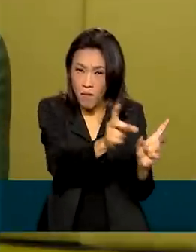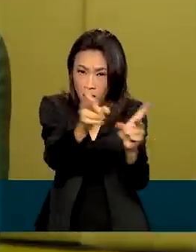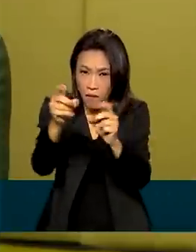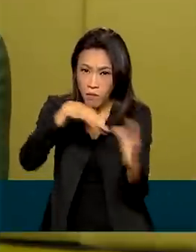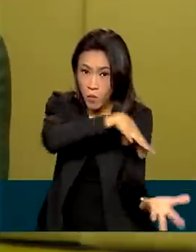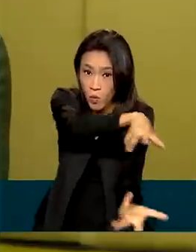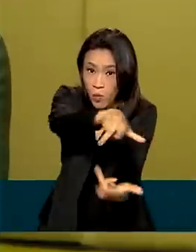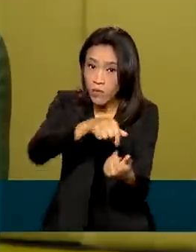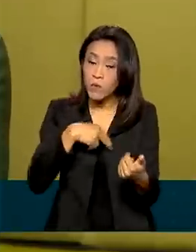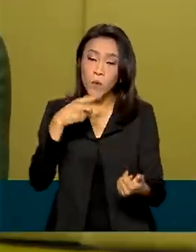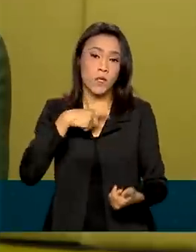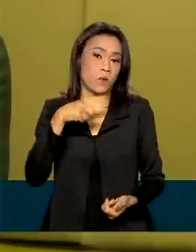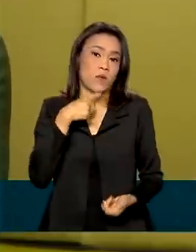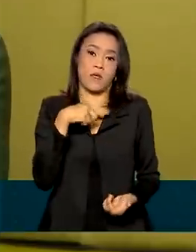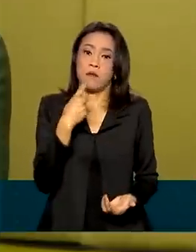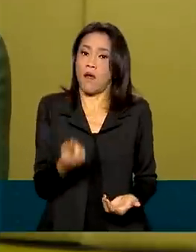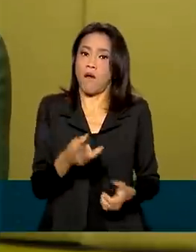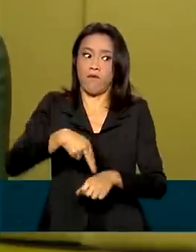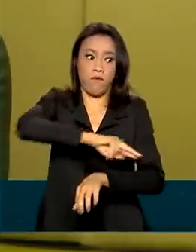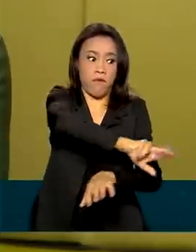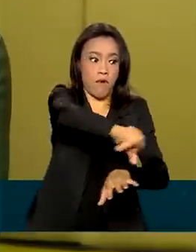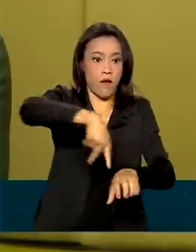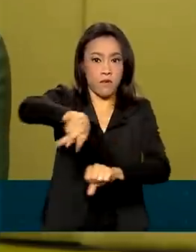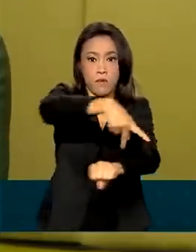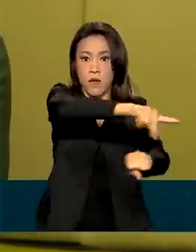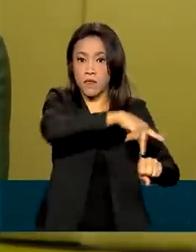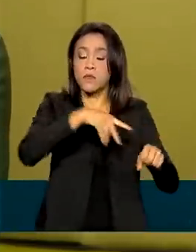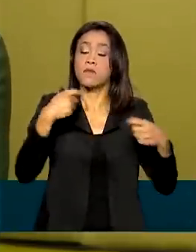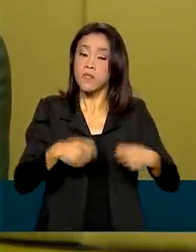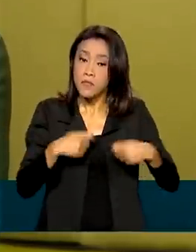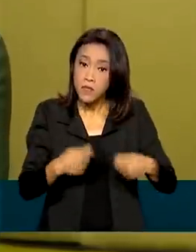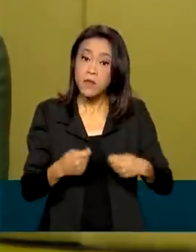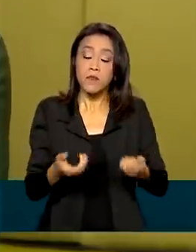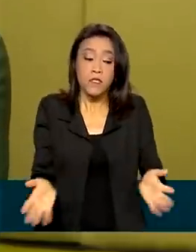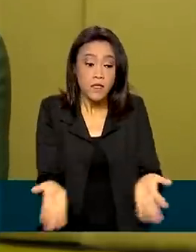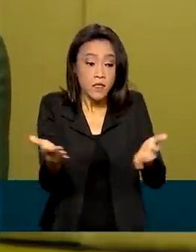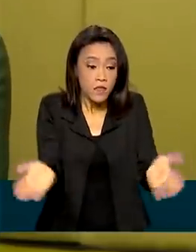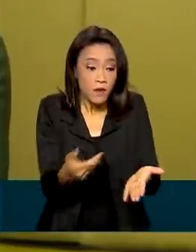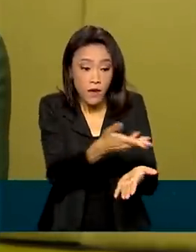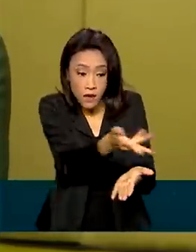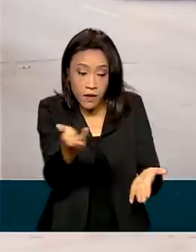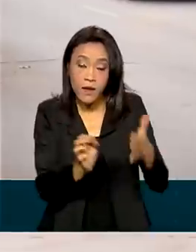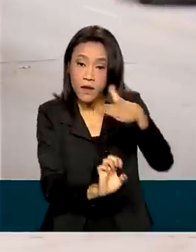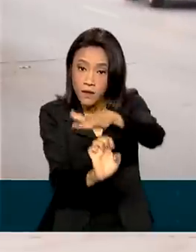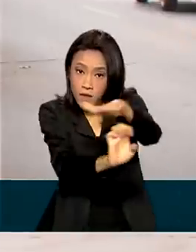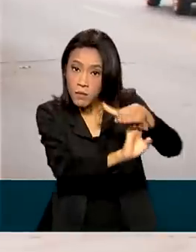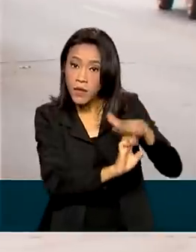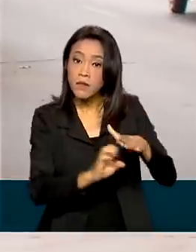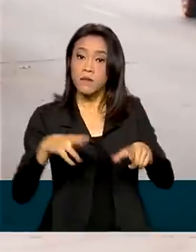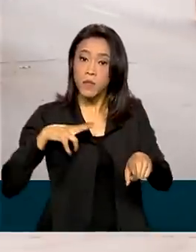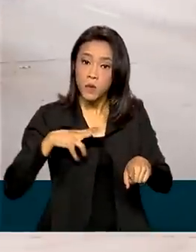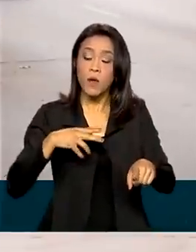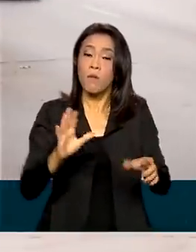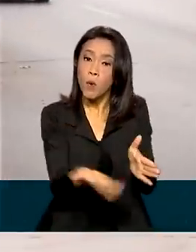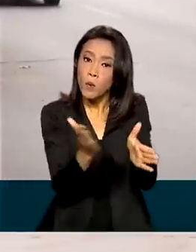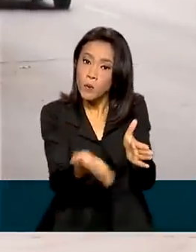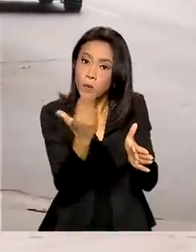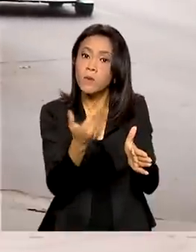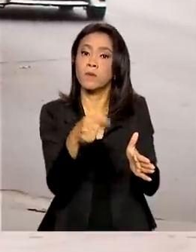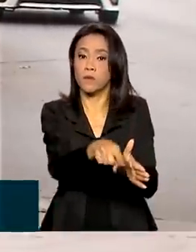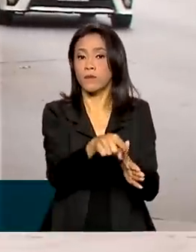criar as condições para que a iniciativa privada produza esses IFAs aqui no Brasil. O Ministério da Saúde,